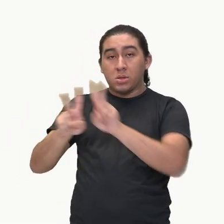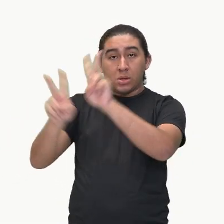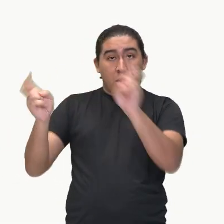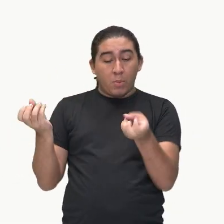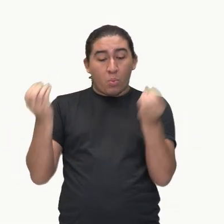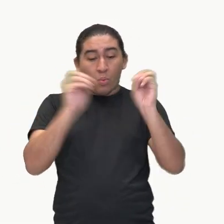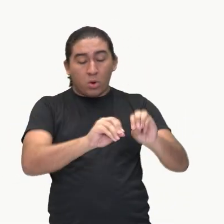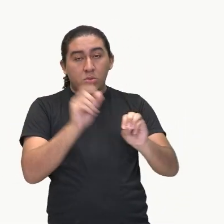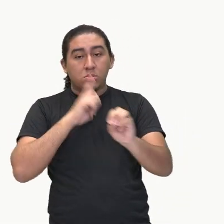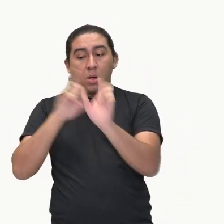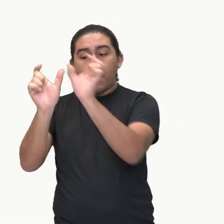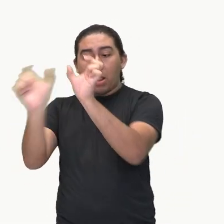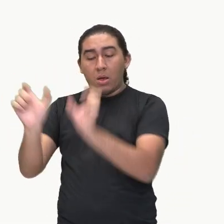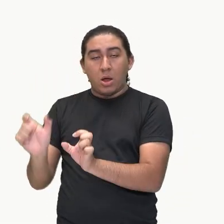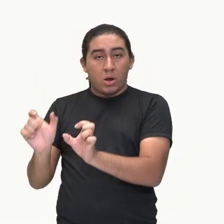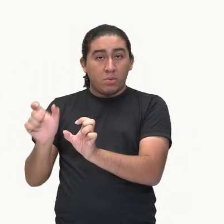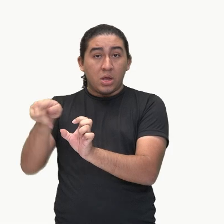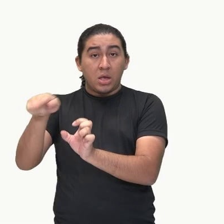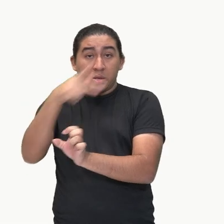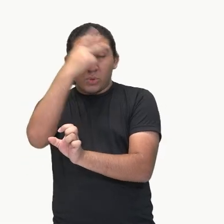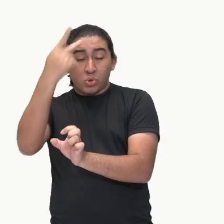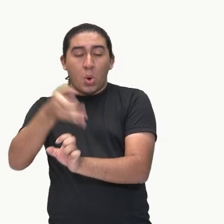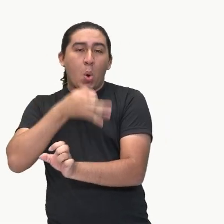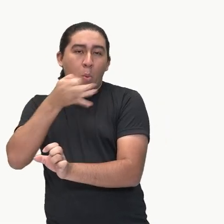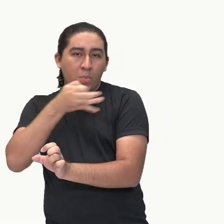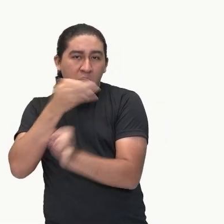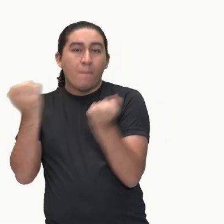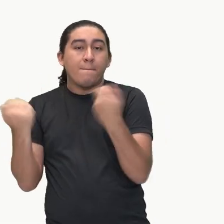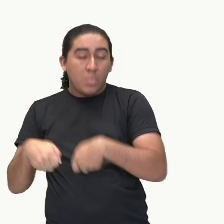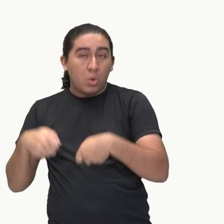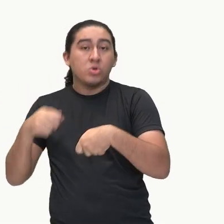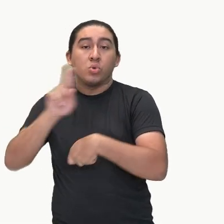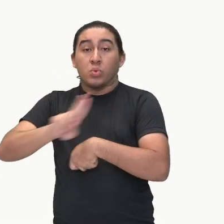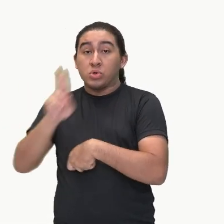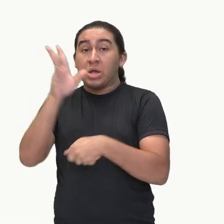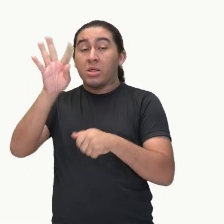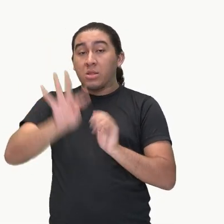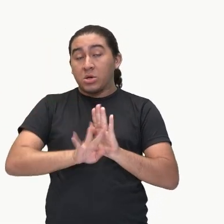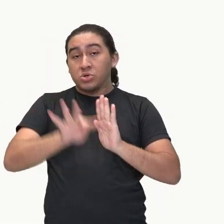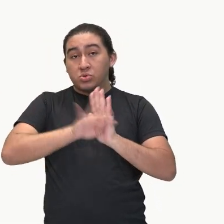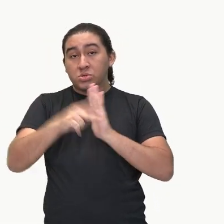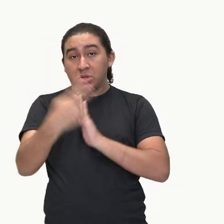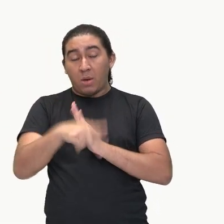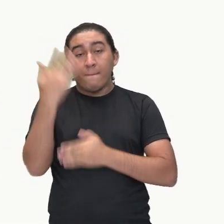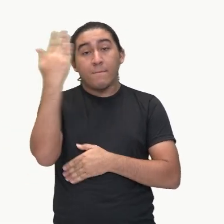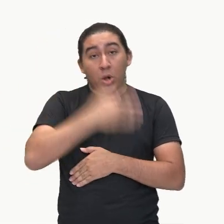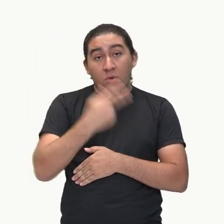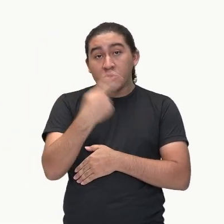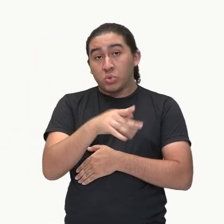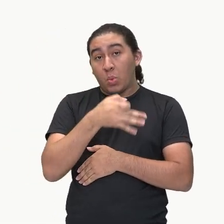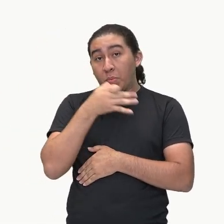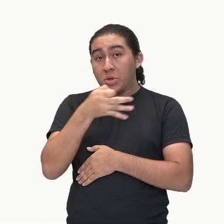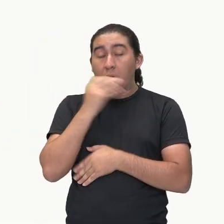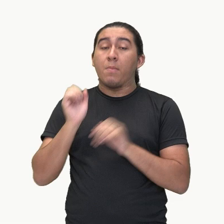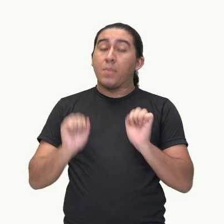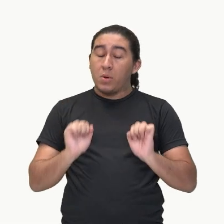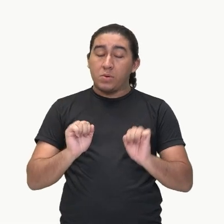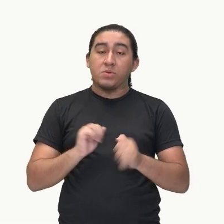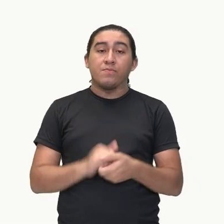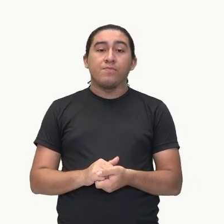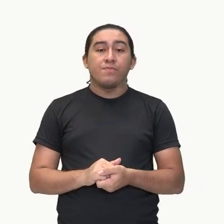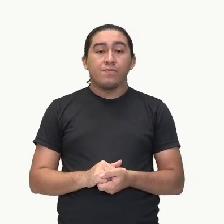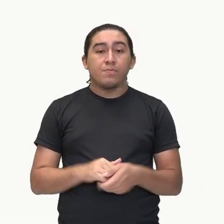as palavras dessa pessoa para o seu texto, para ajudar a comprovar a sua tese. Você pode também criar